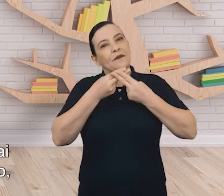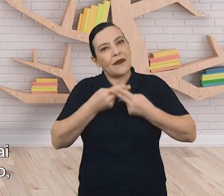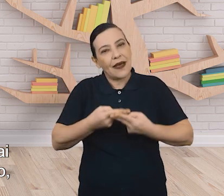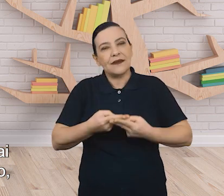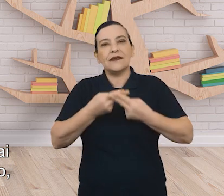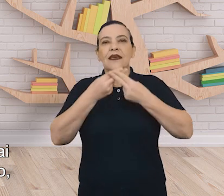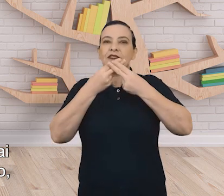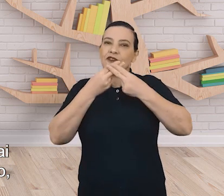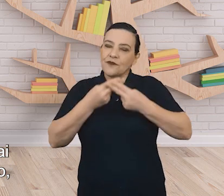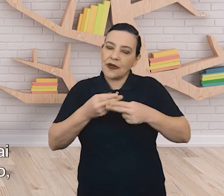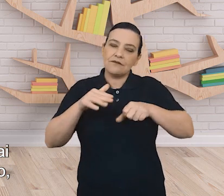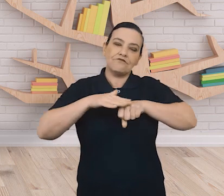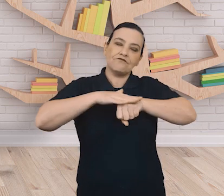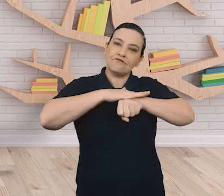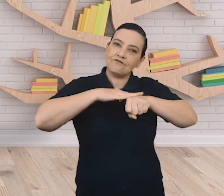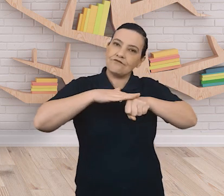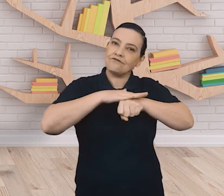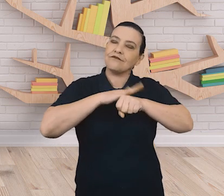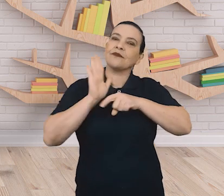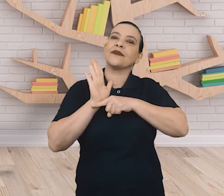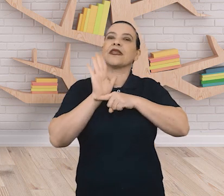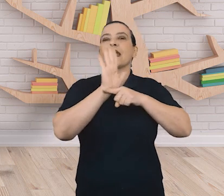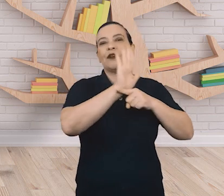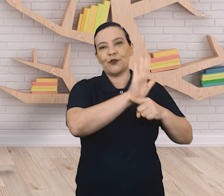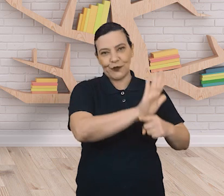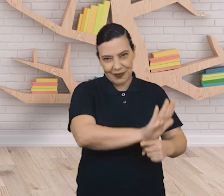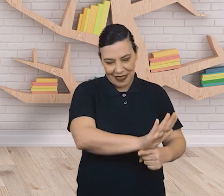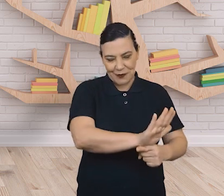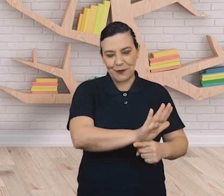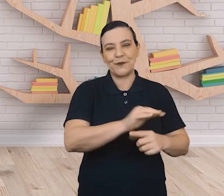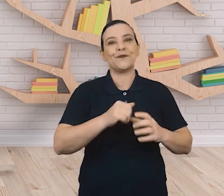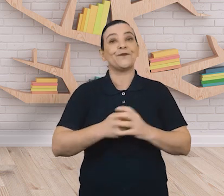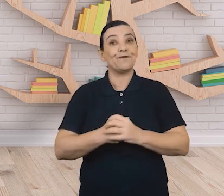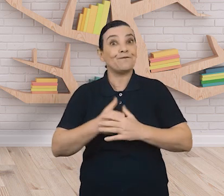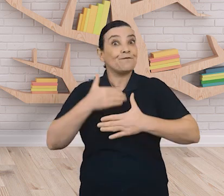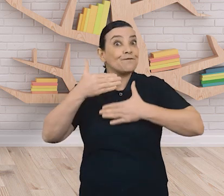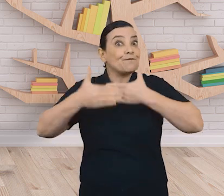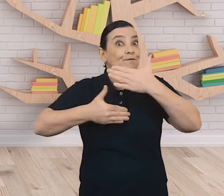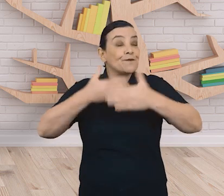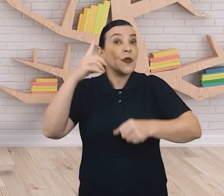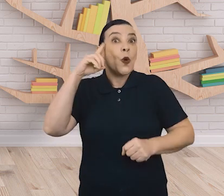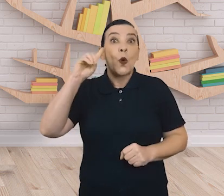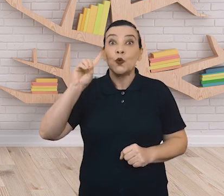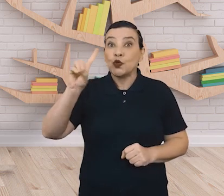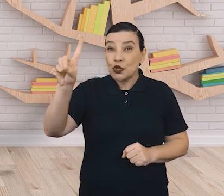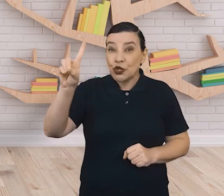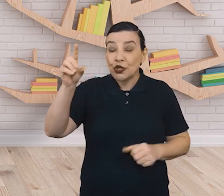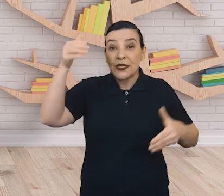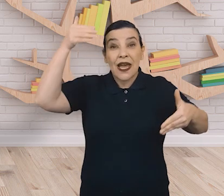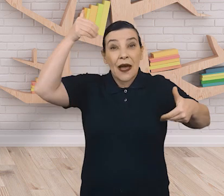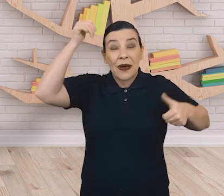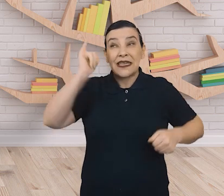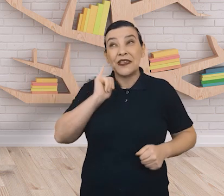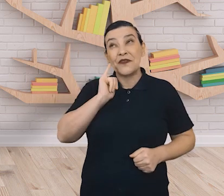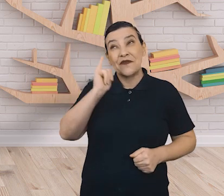resolvendo os incômodos do filho, que parecem não ter fim. Até que certo dia, Macaquinho revela a verdadeira causa de